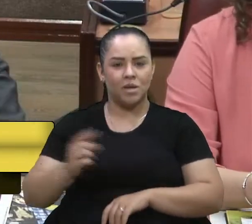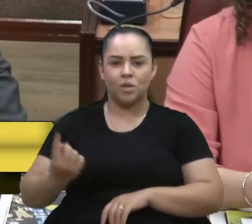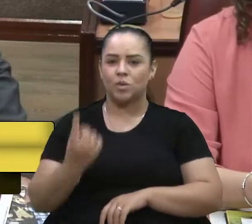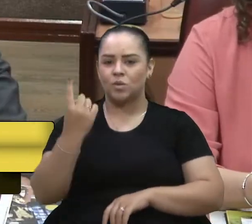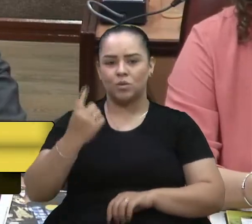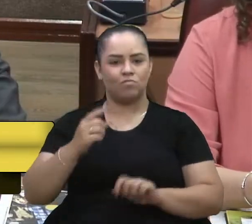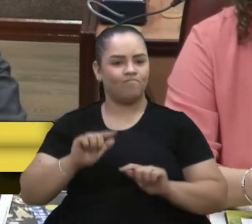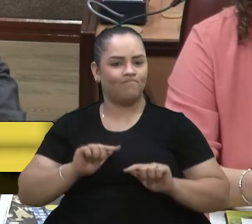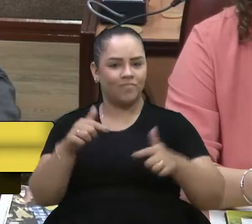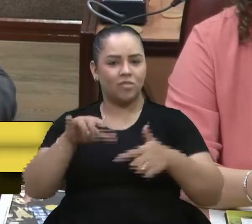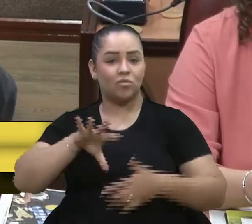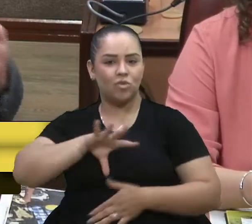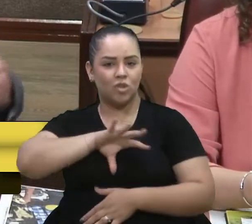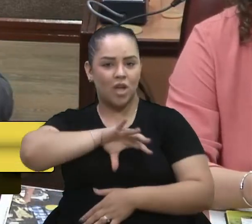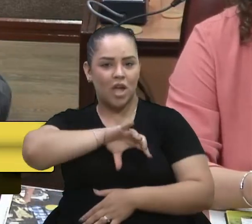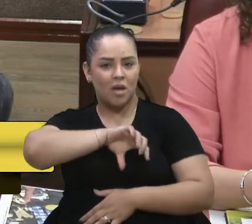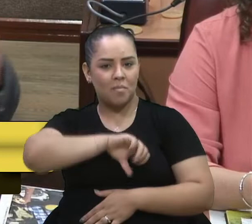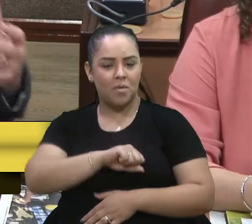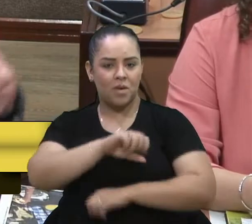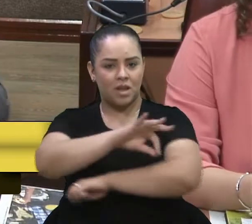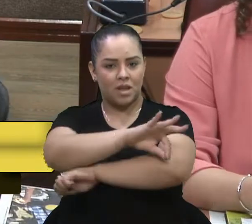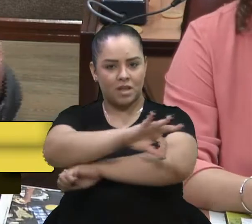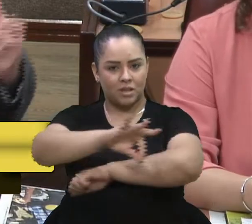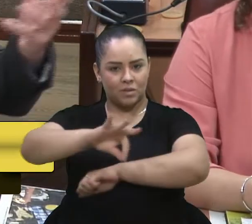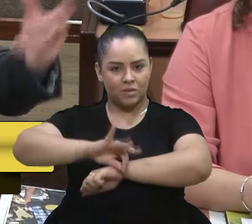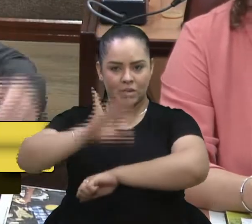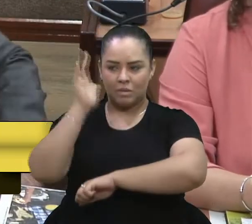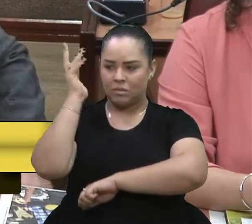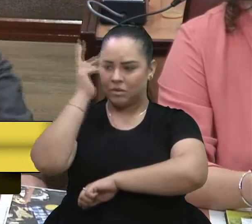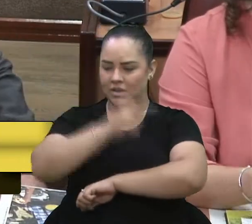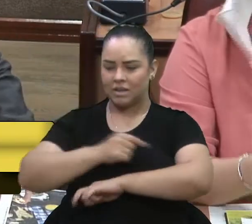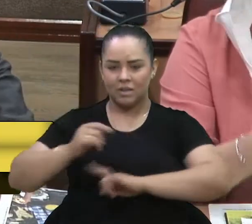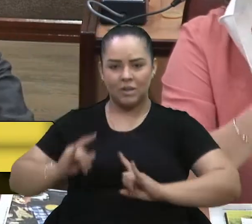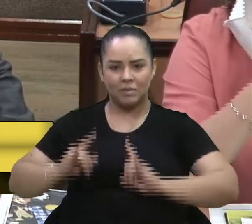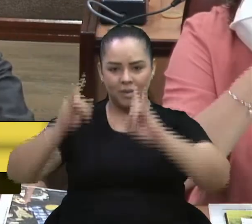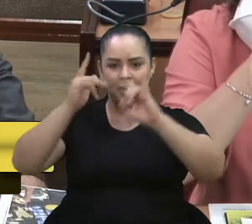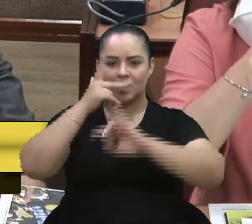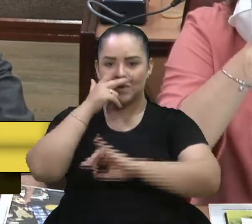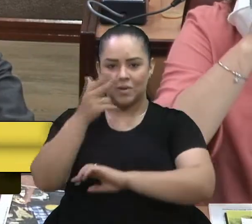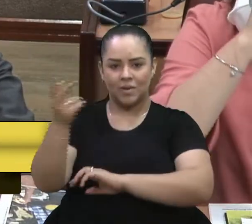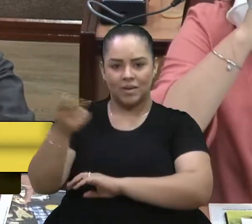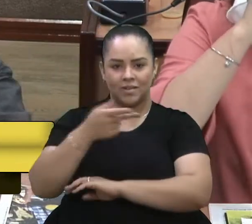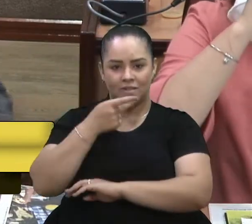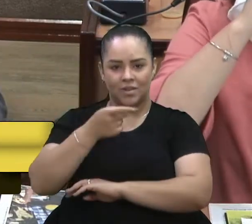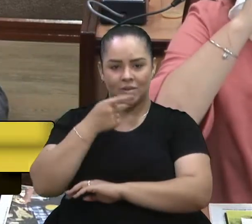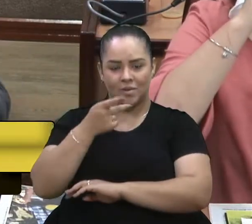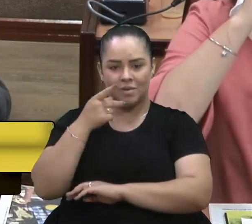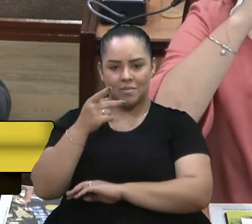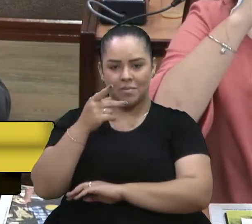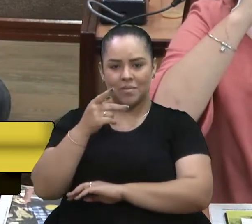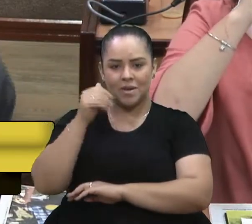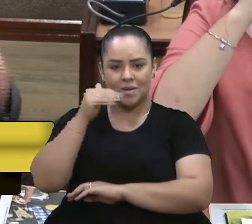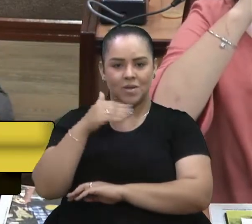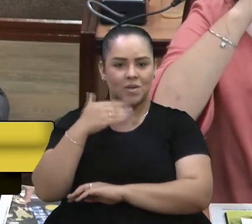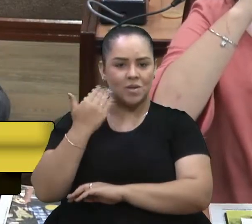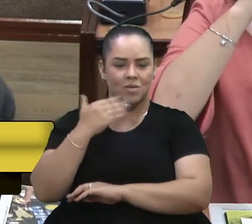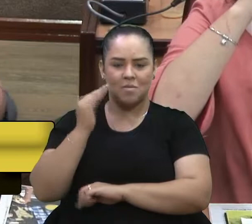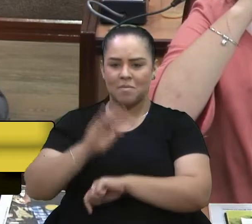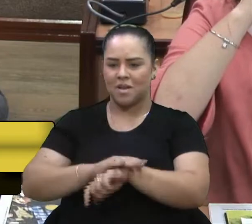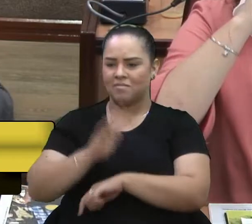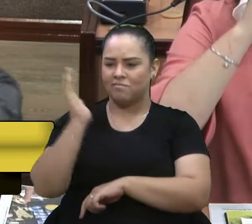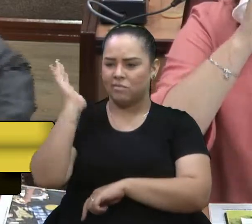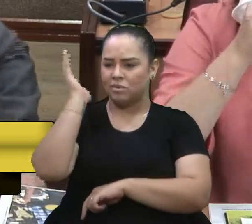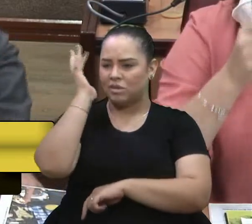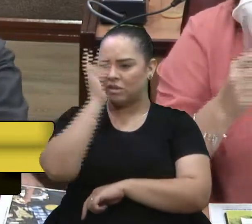na arquitetura desse belo prédio como disse o Marisol no meu ponto de vista também um dos mais belos